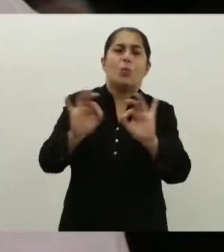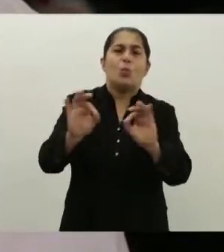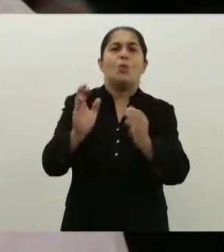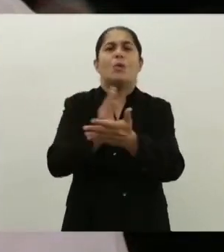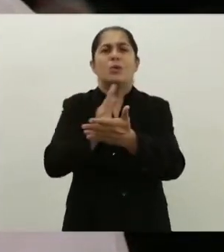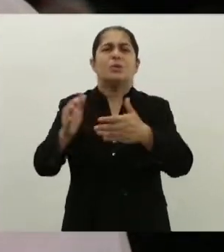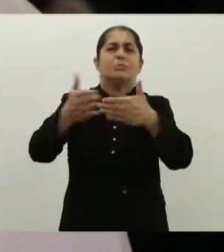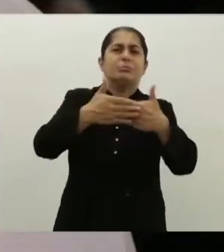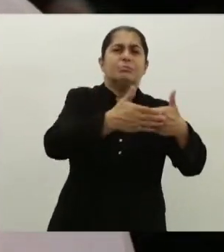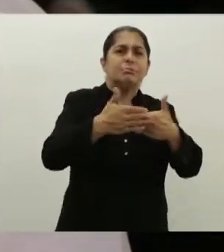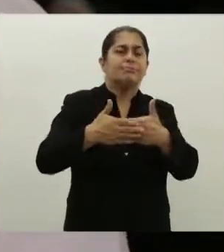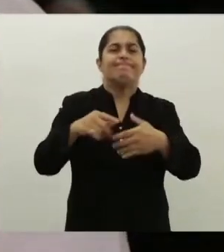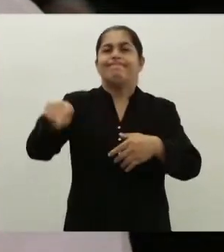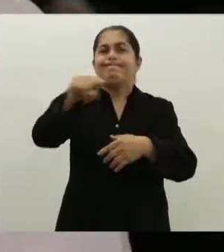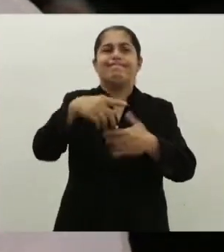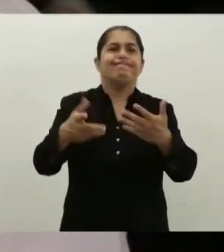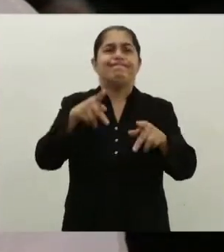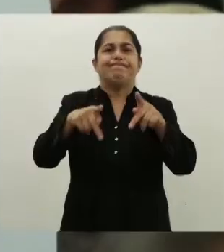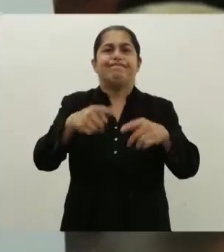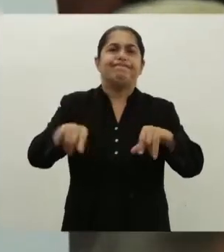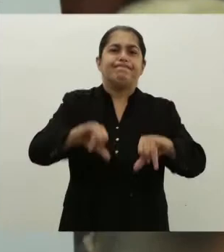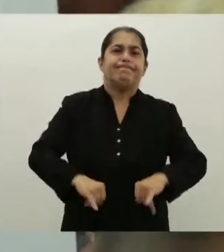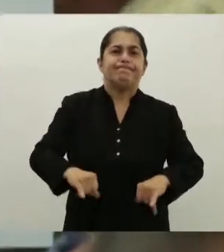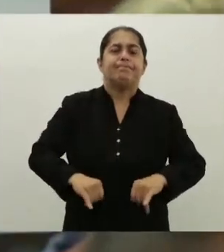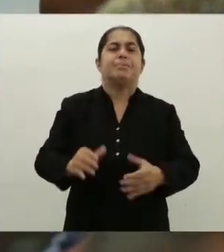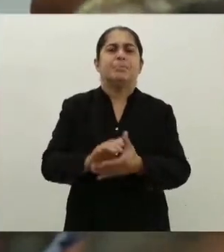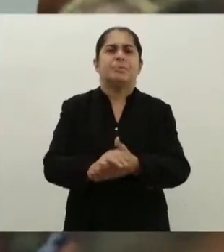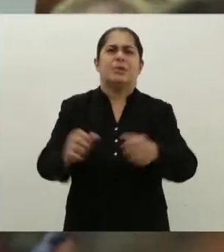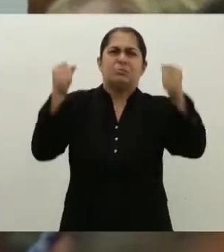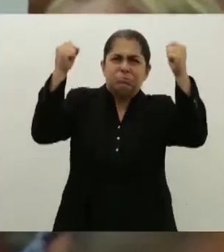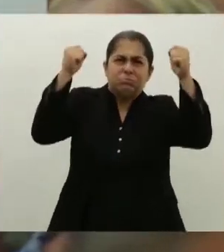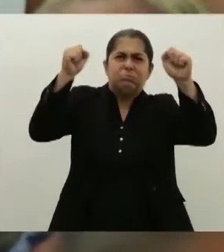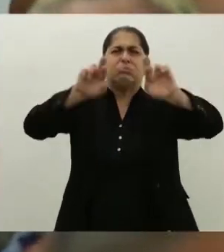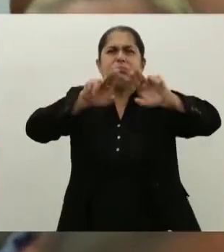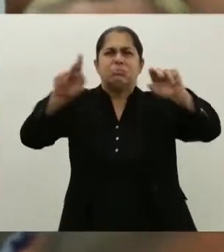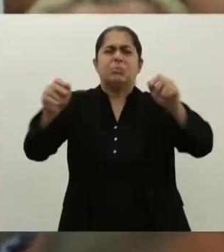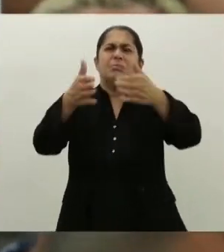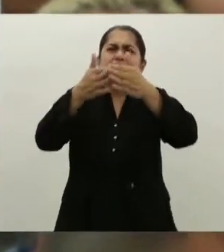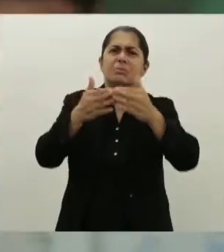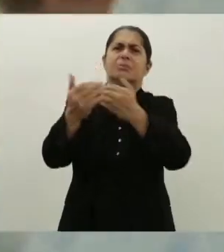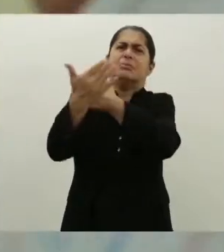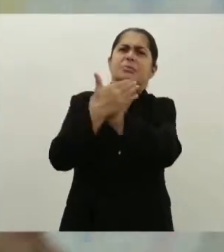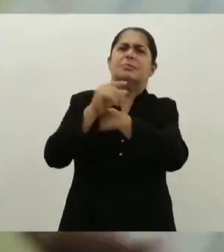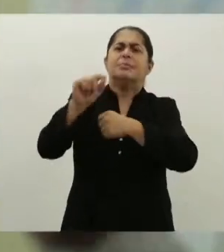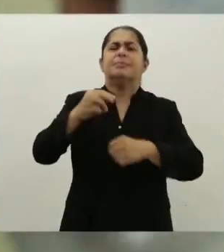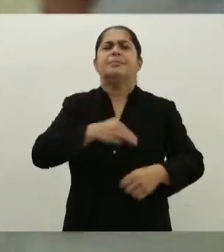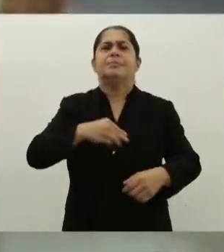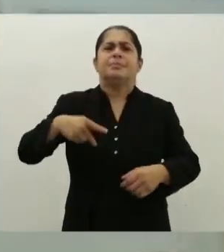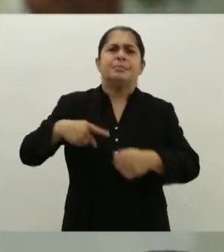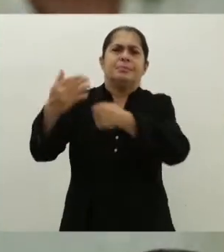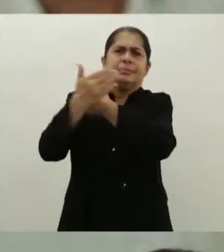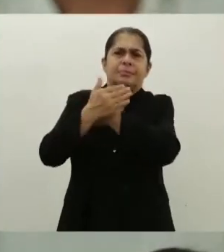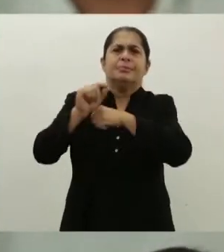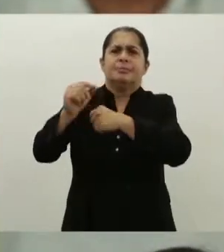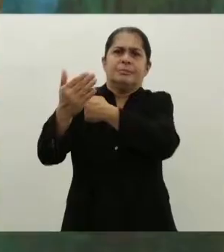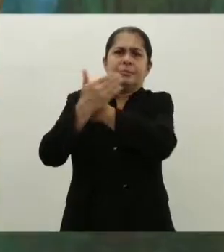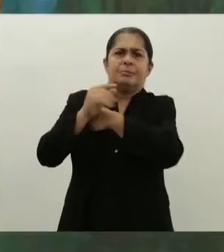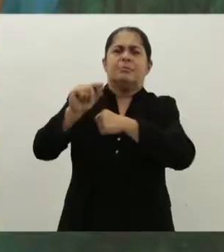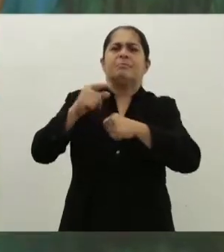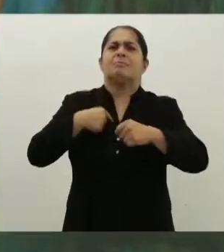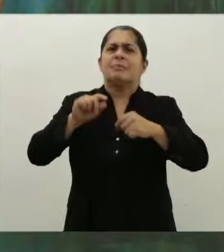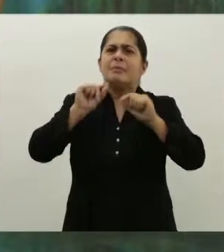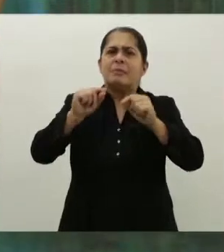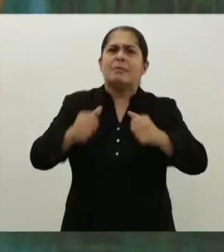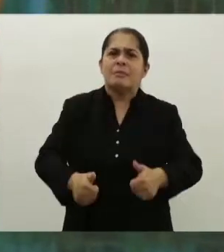mercer dessa estagnação, vamos dizer assim. Em seus cartazes, cidadãos pediam ajuda ao Ministério Público da Paraíba